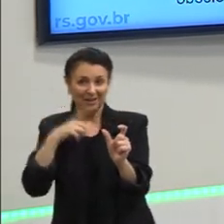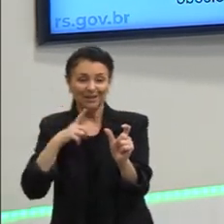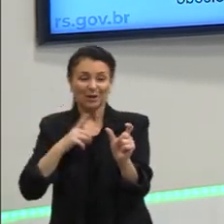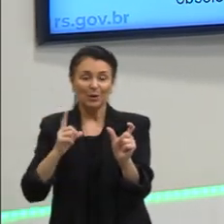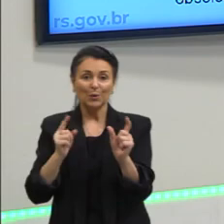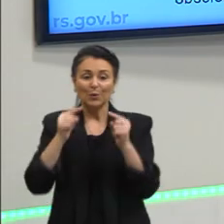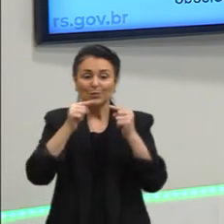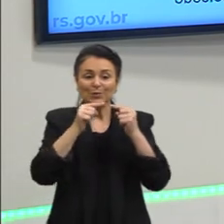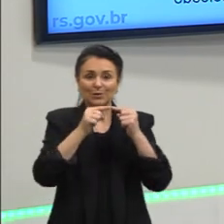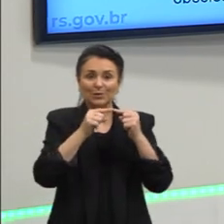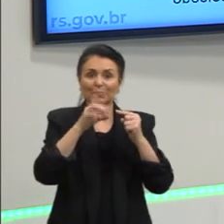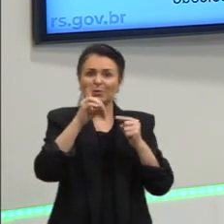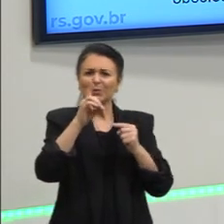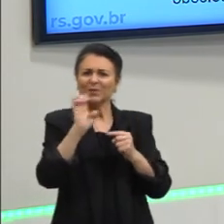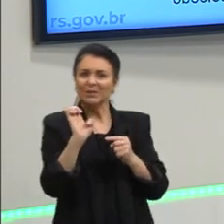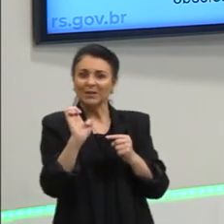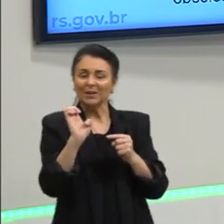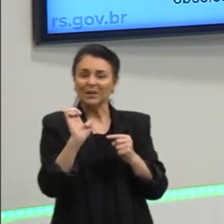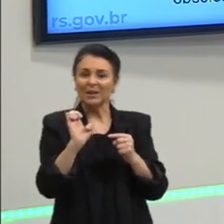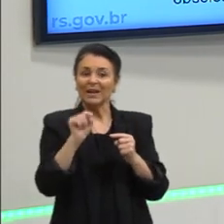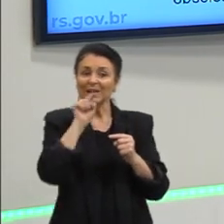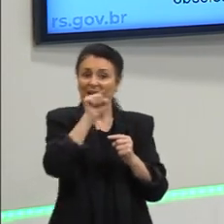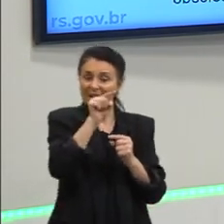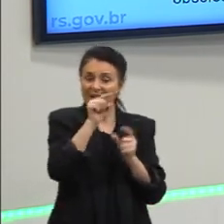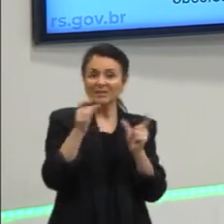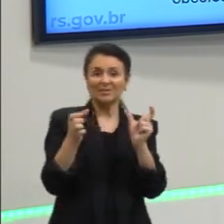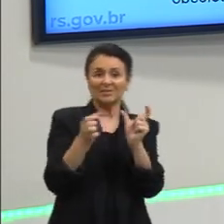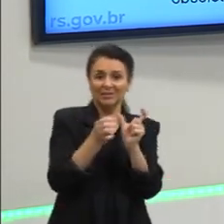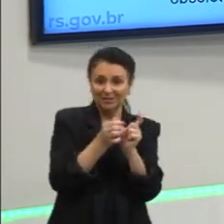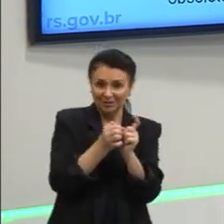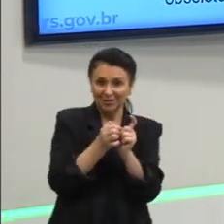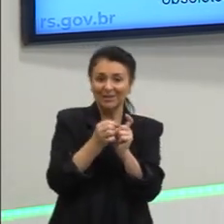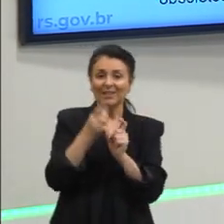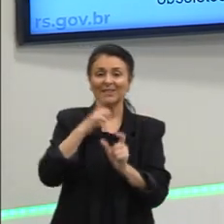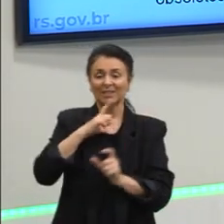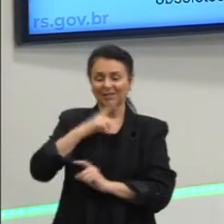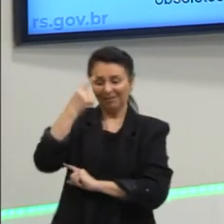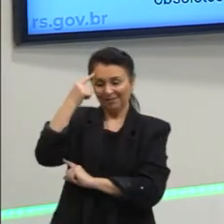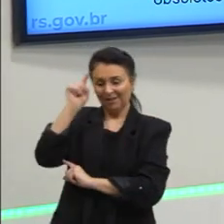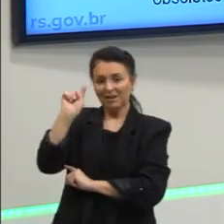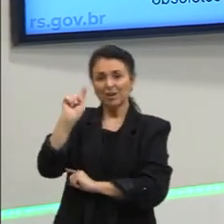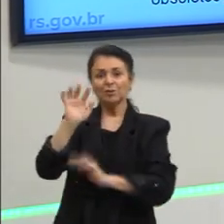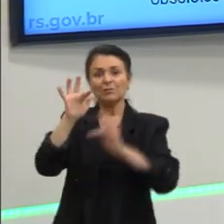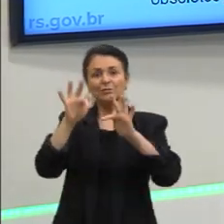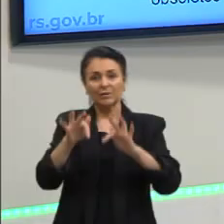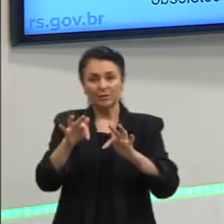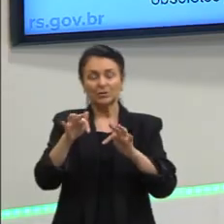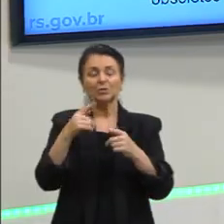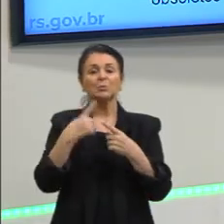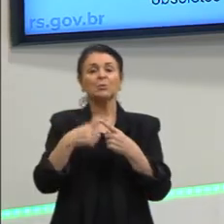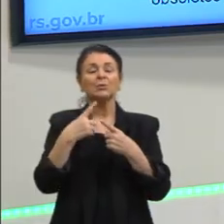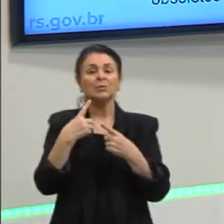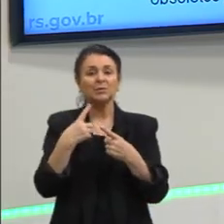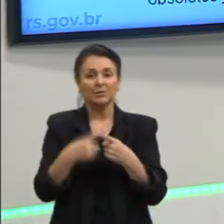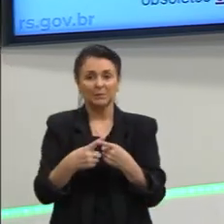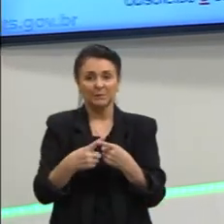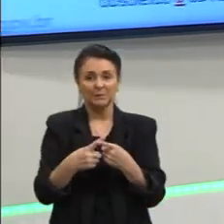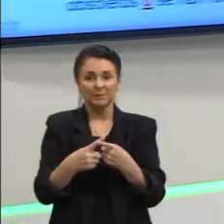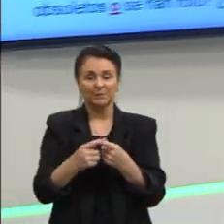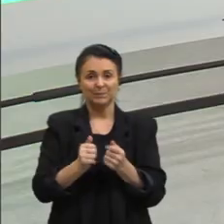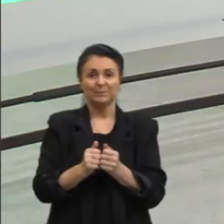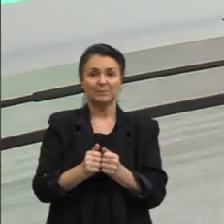conector serve como finalidade Dando a ideia de finalidade Certo, gente? Então